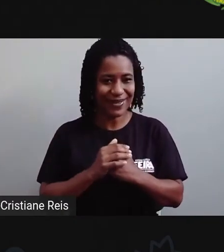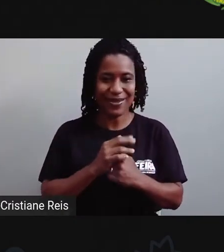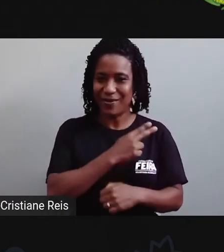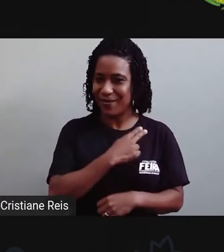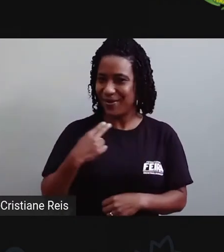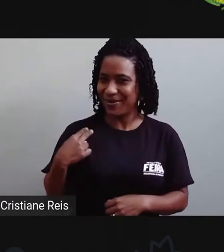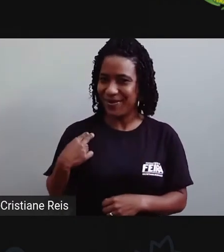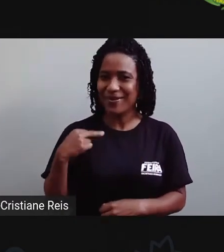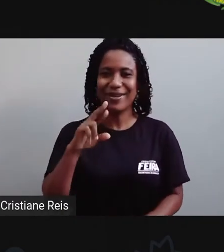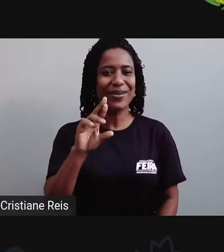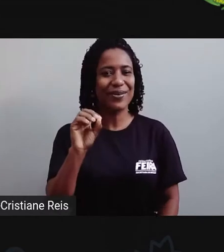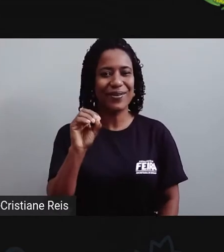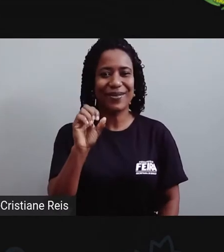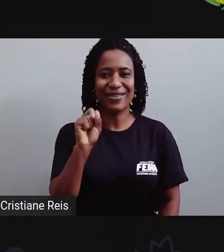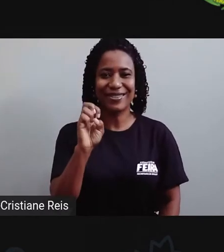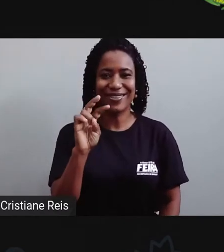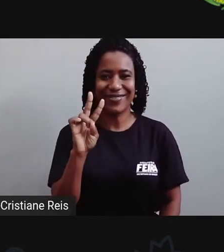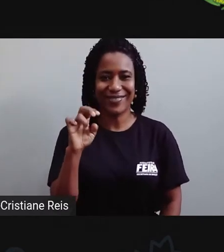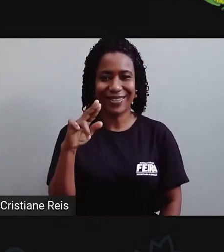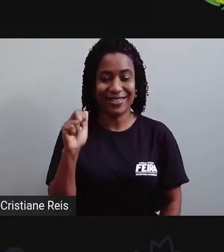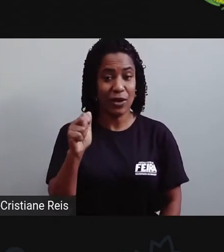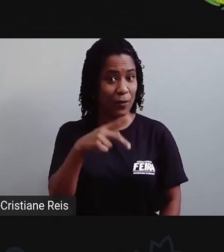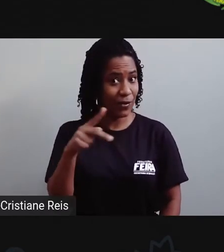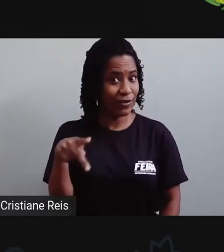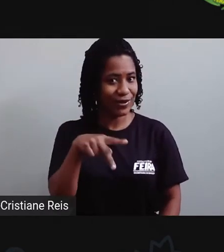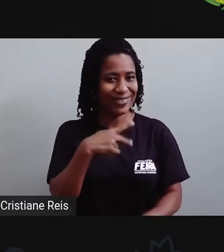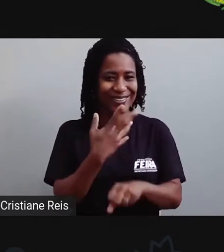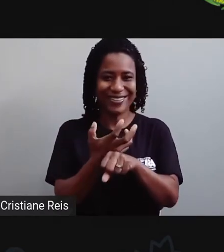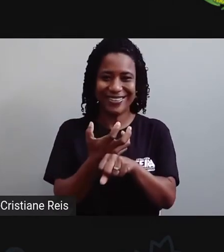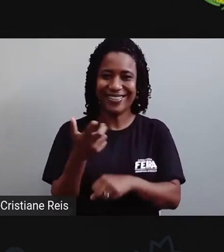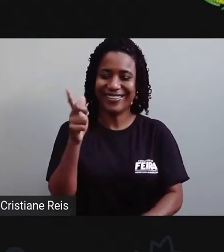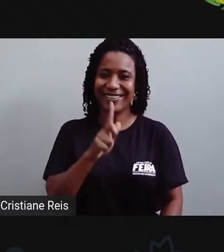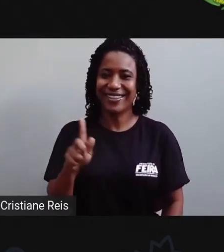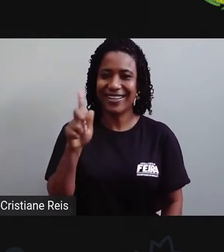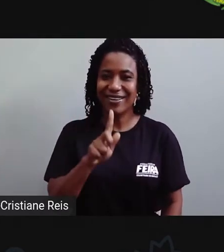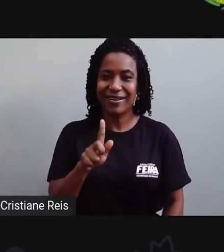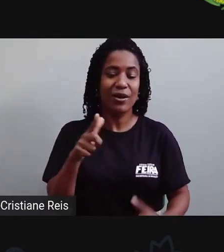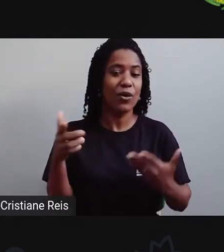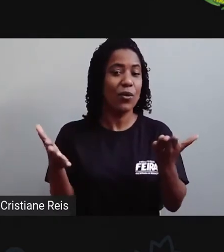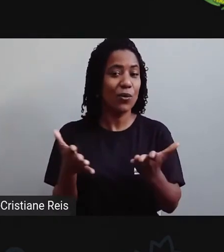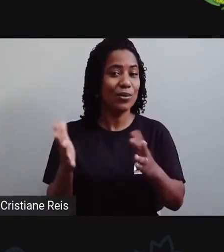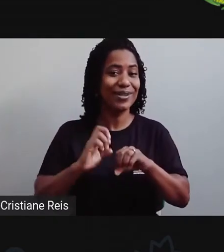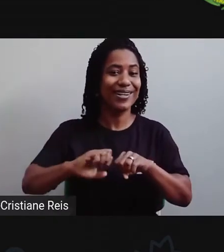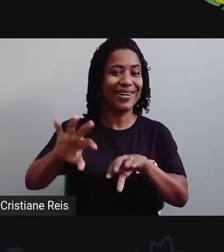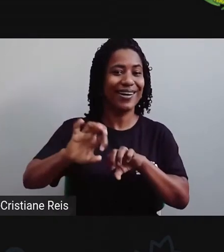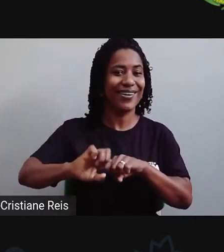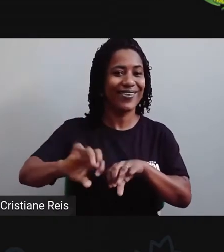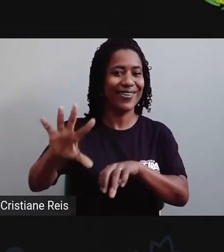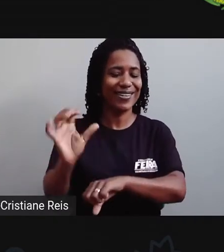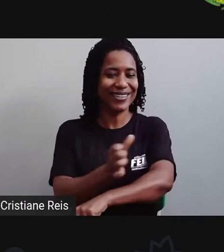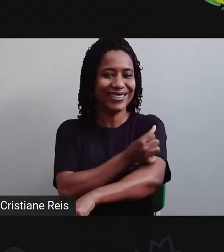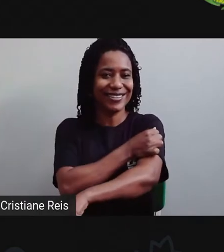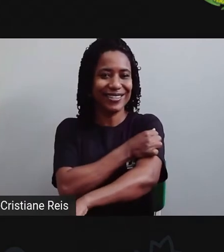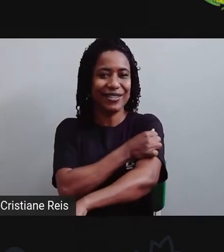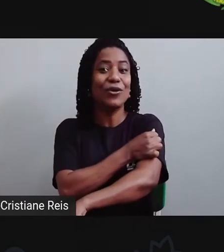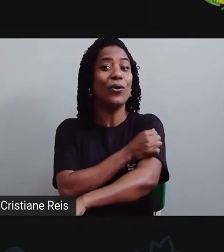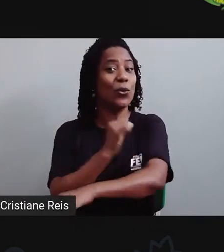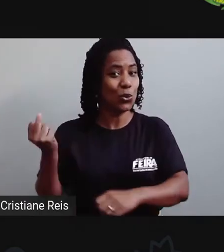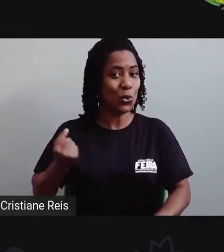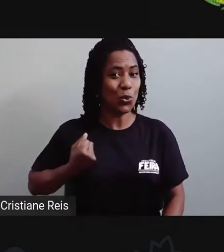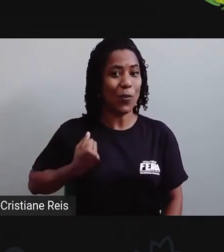Rosevânia, eu sou professora de Geografia. Hoje, nossa aula do sexto ano é a nossa aula 10, né?